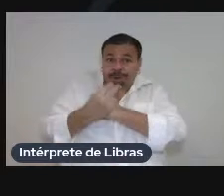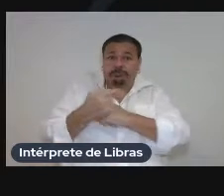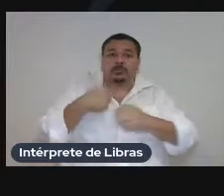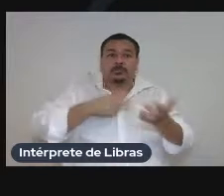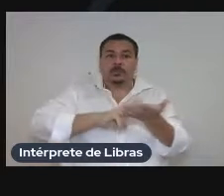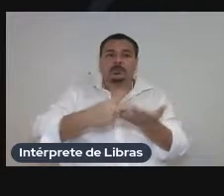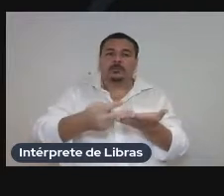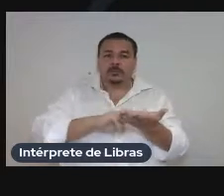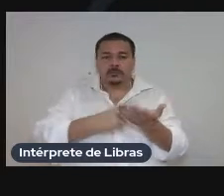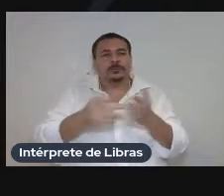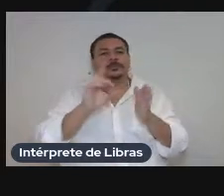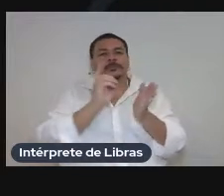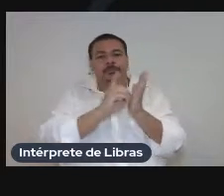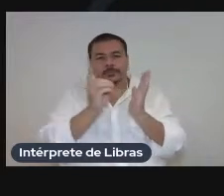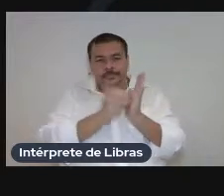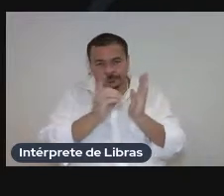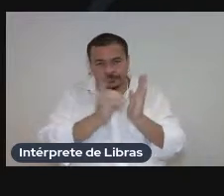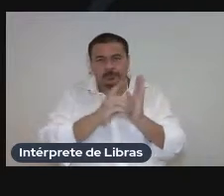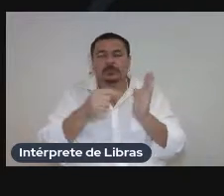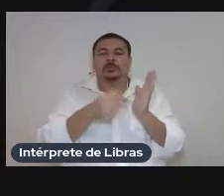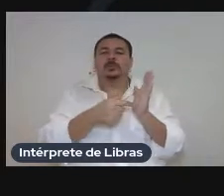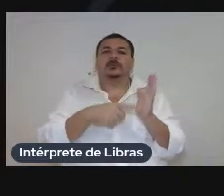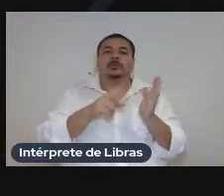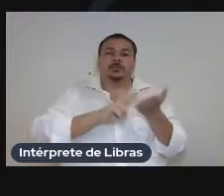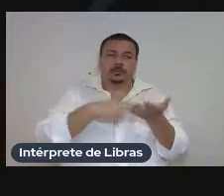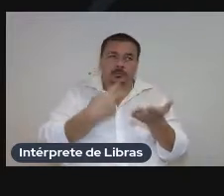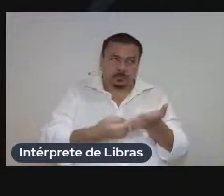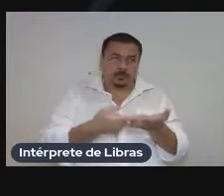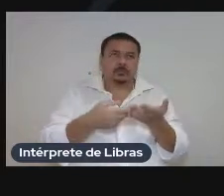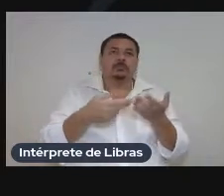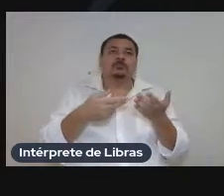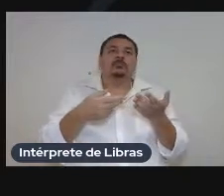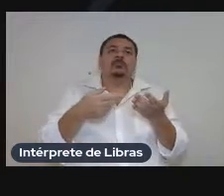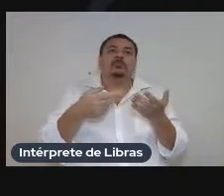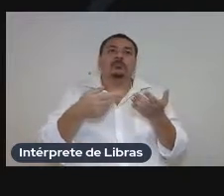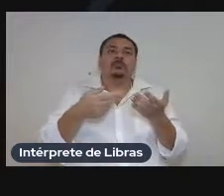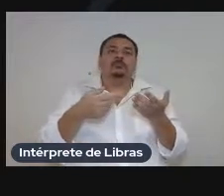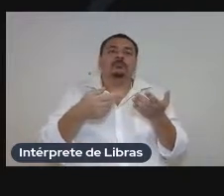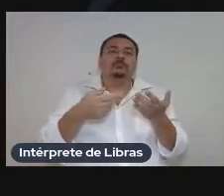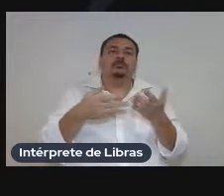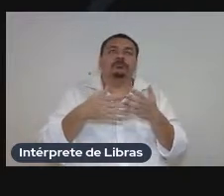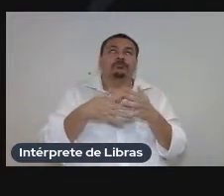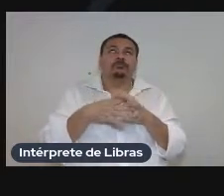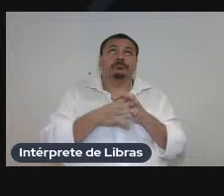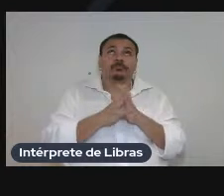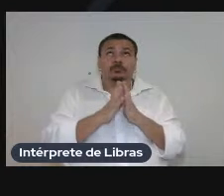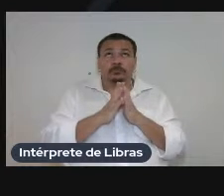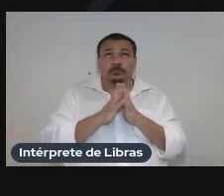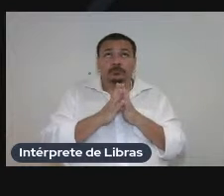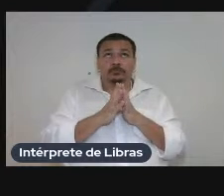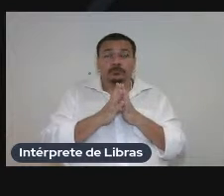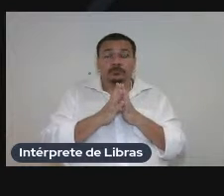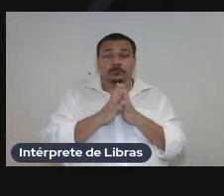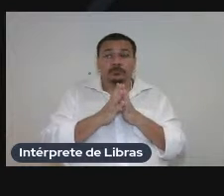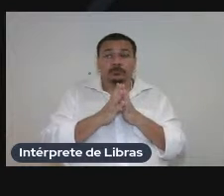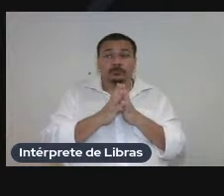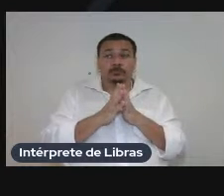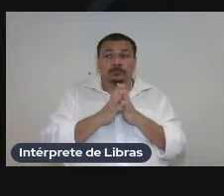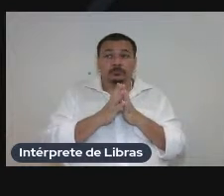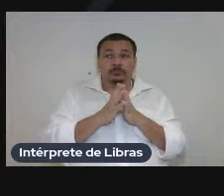dicionários na tradução em si então é são bom